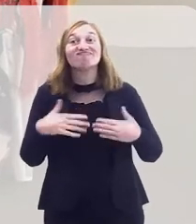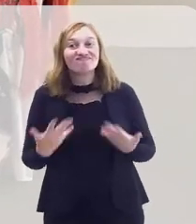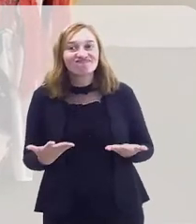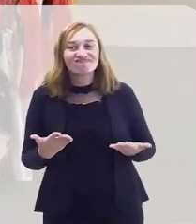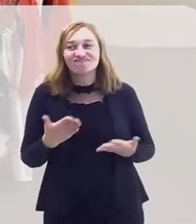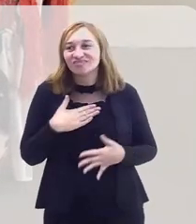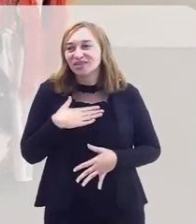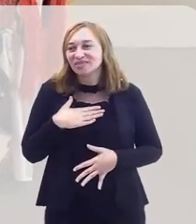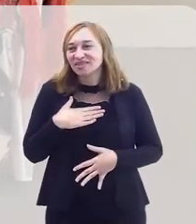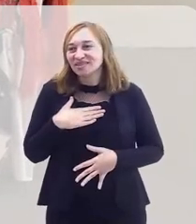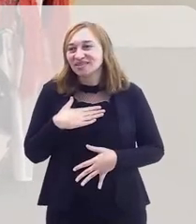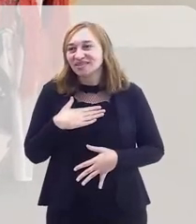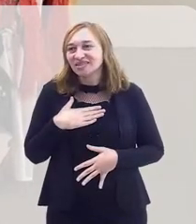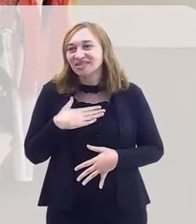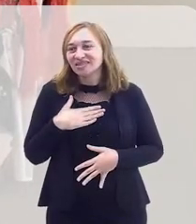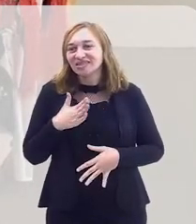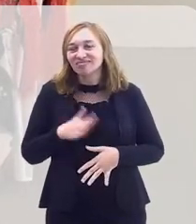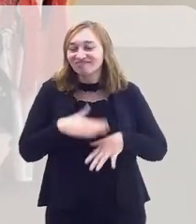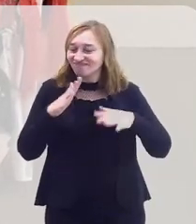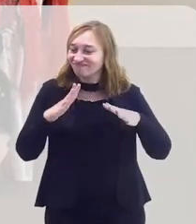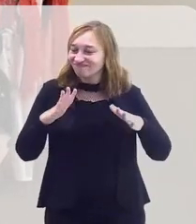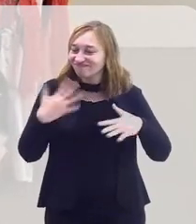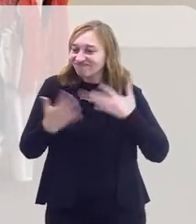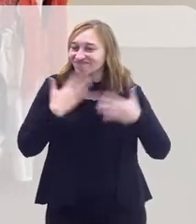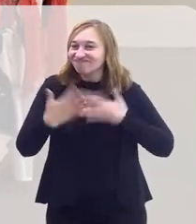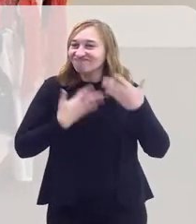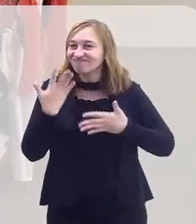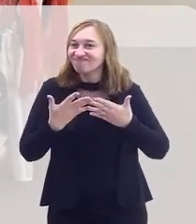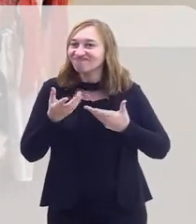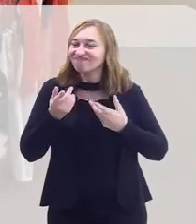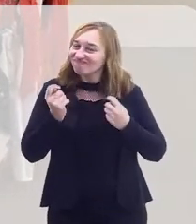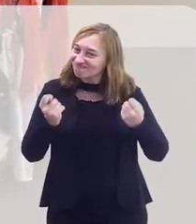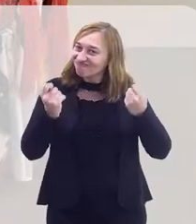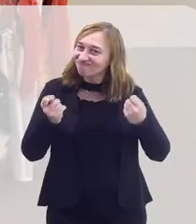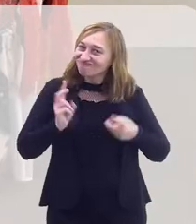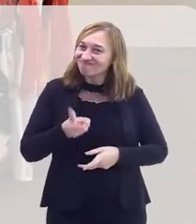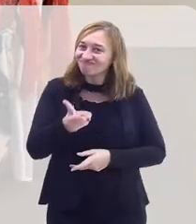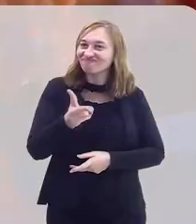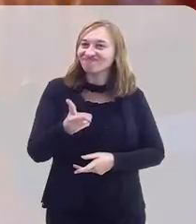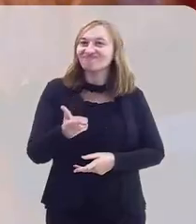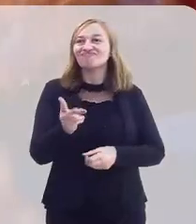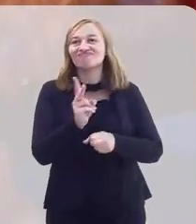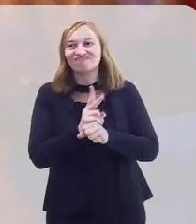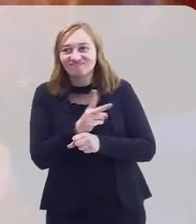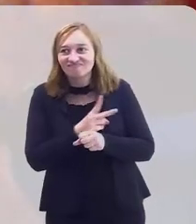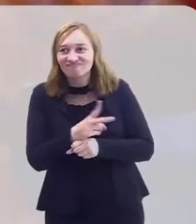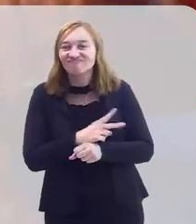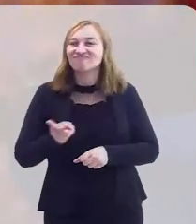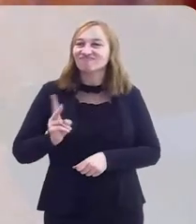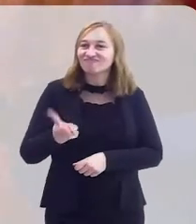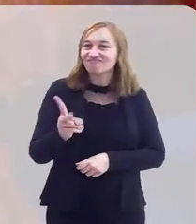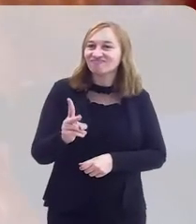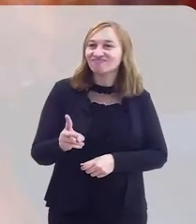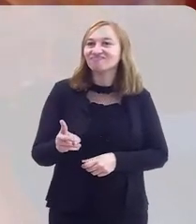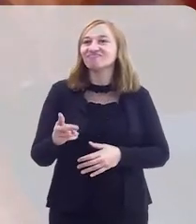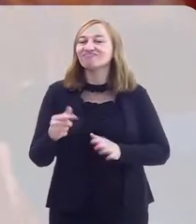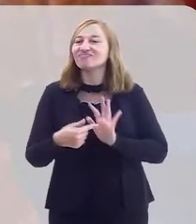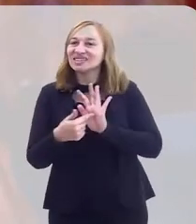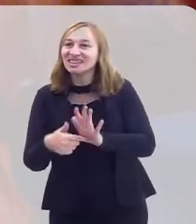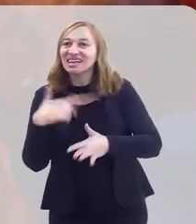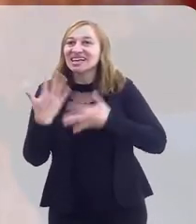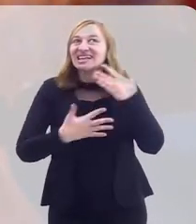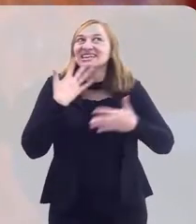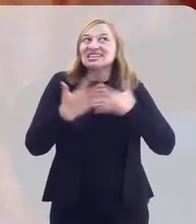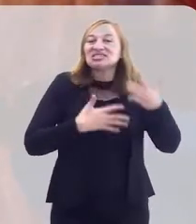para mim, são os mais animados ali e espero que continuem assim. Procuramos sempre mostrar a alegria,